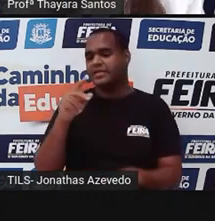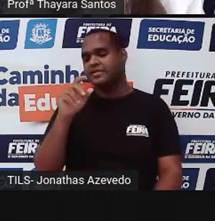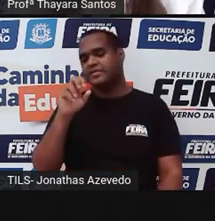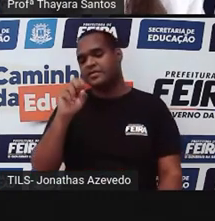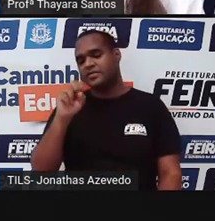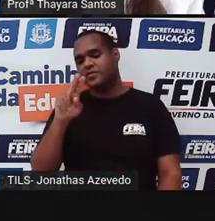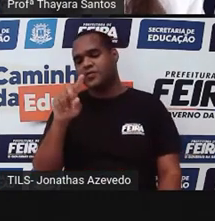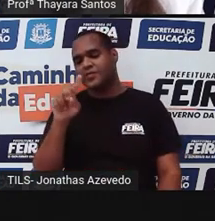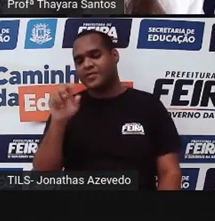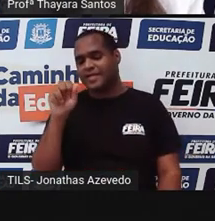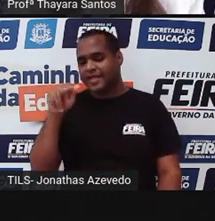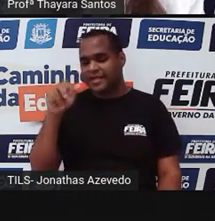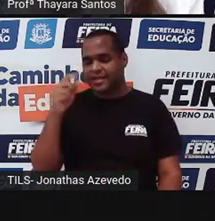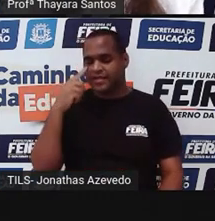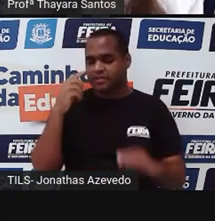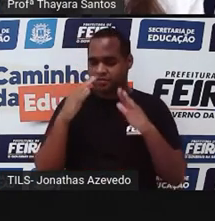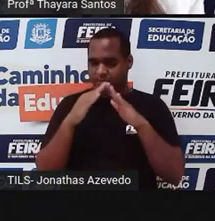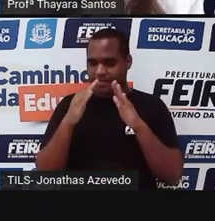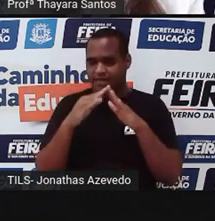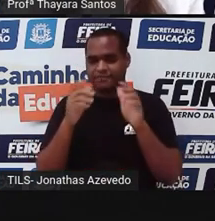vocês testarem aí em casa também.